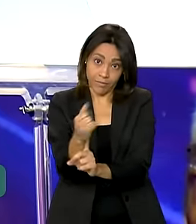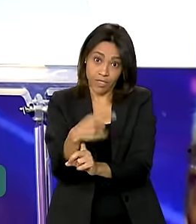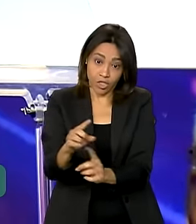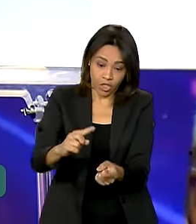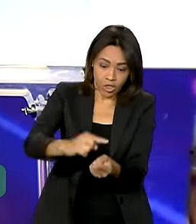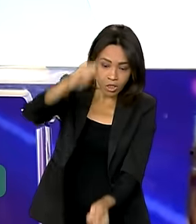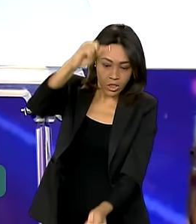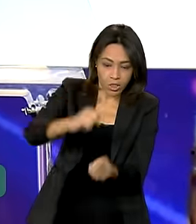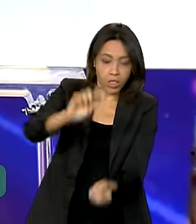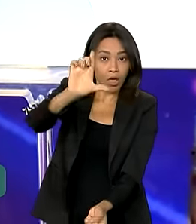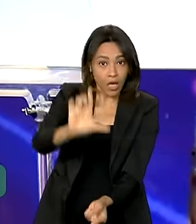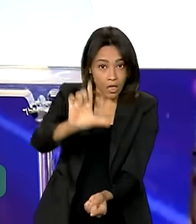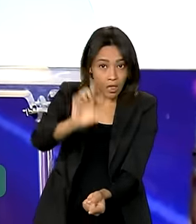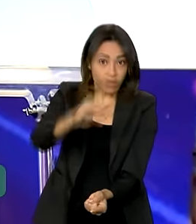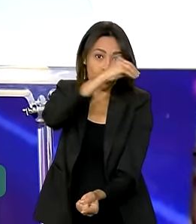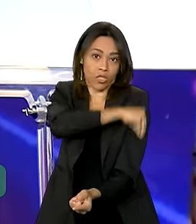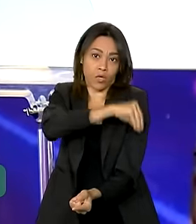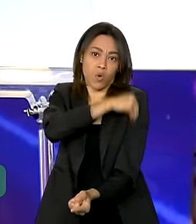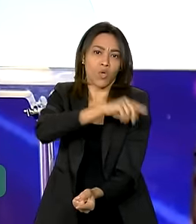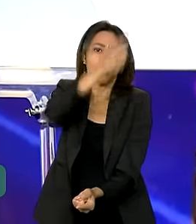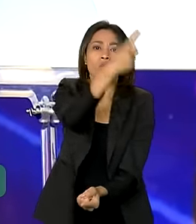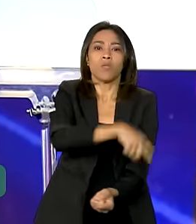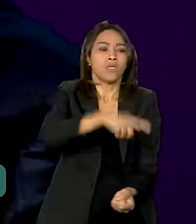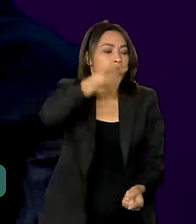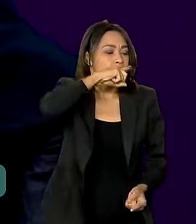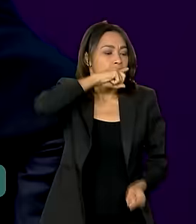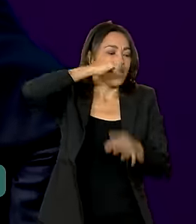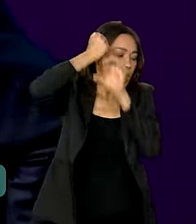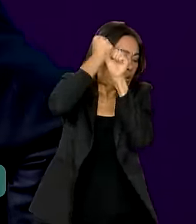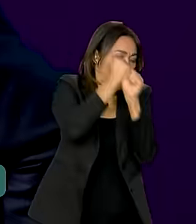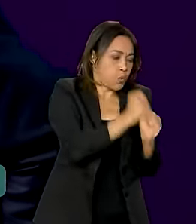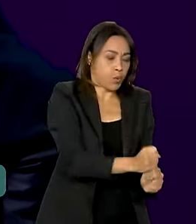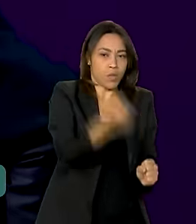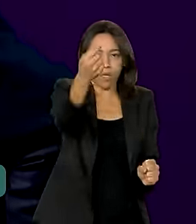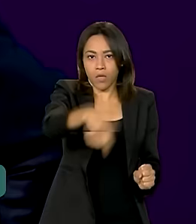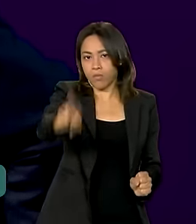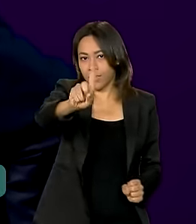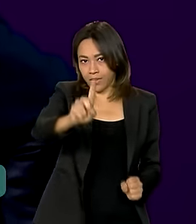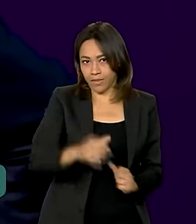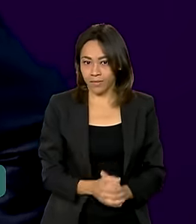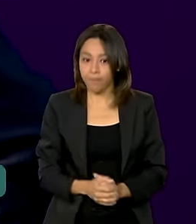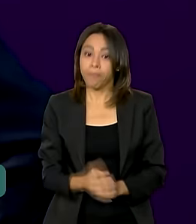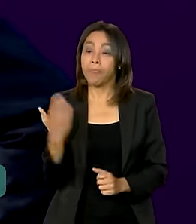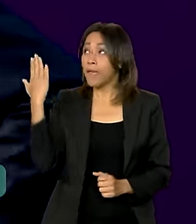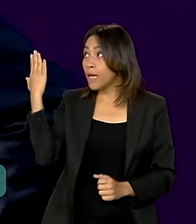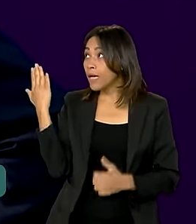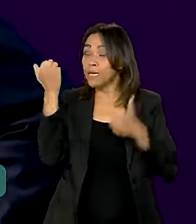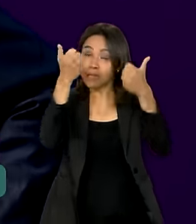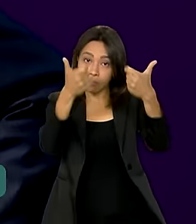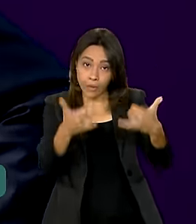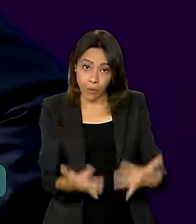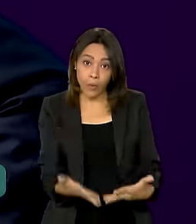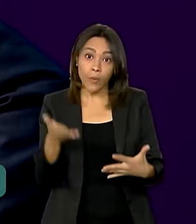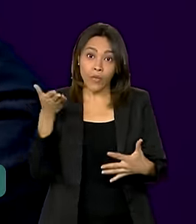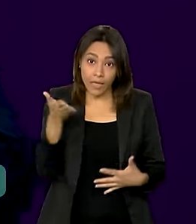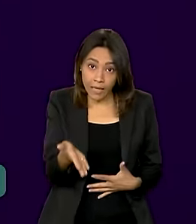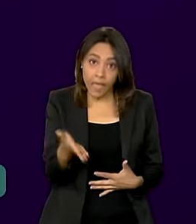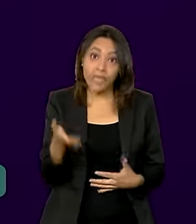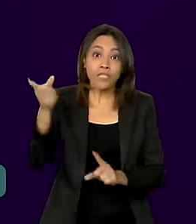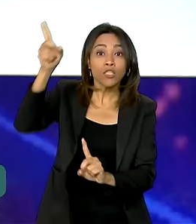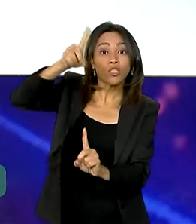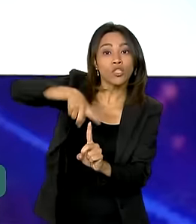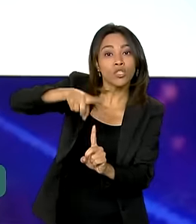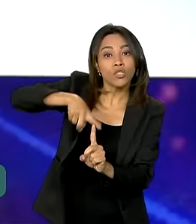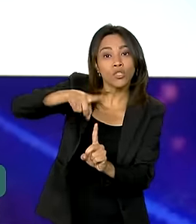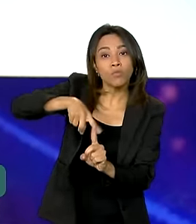etanol adicionais, sem precisar de um pé de cana mais. O vice-presidente, Geraldo Alckmin, afirmou que a produção deste tipo de